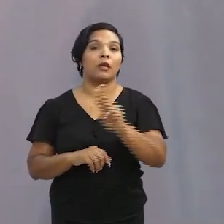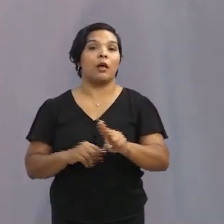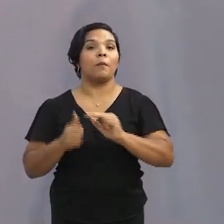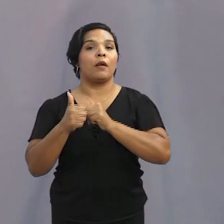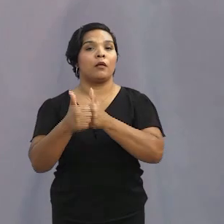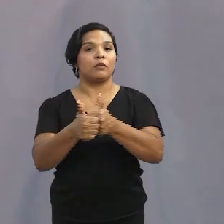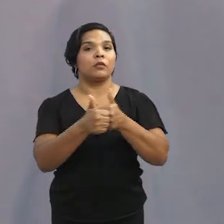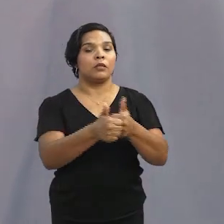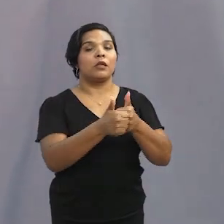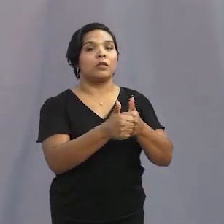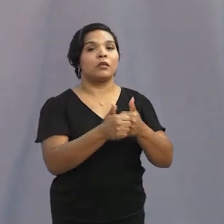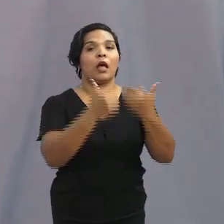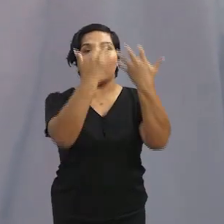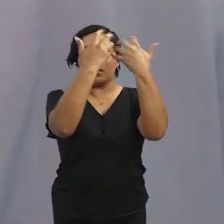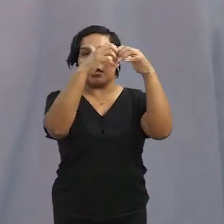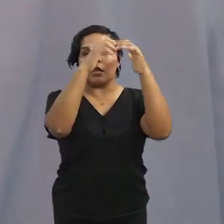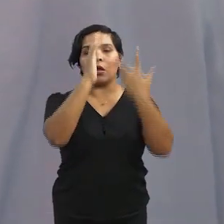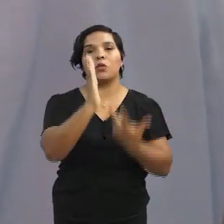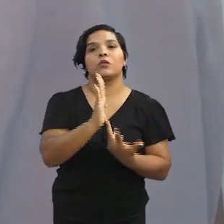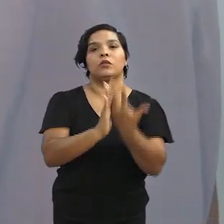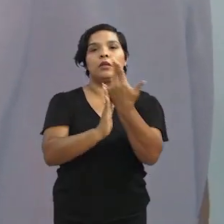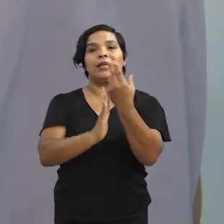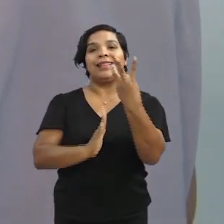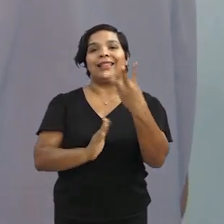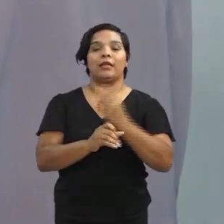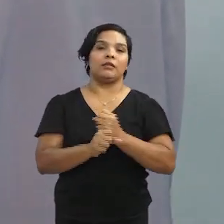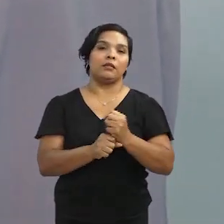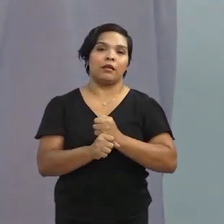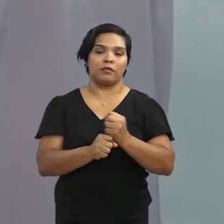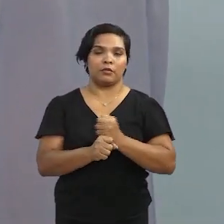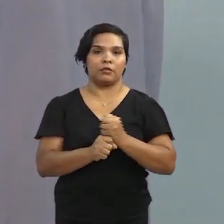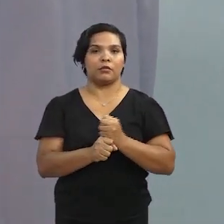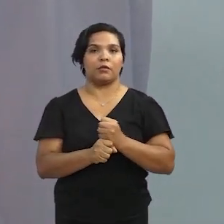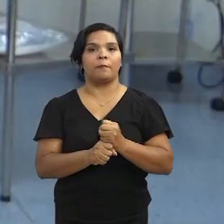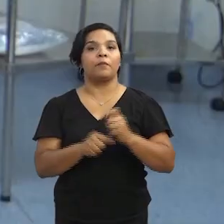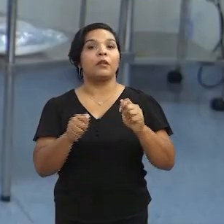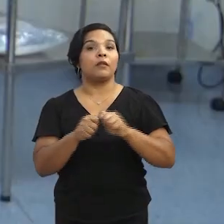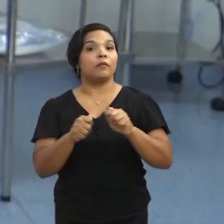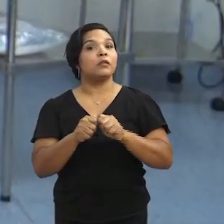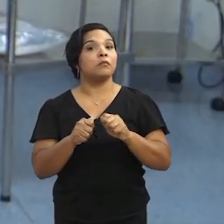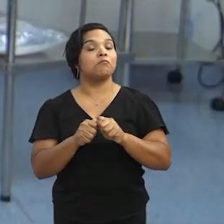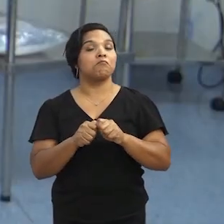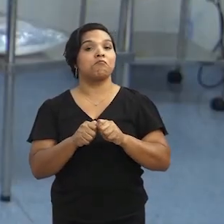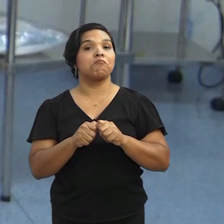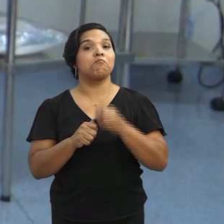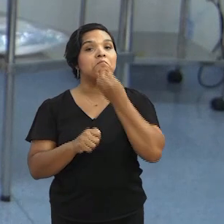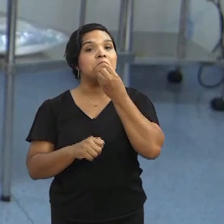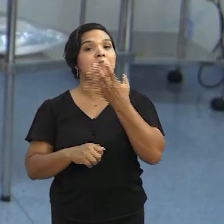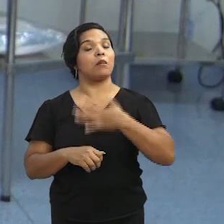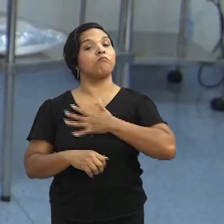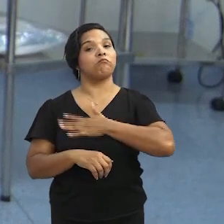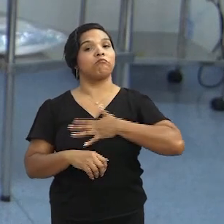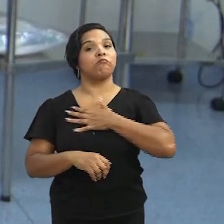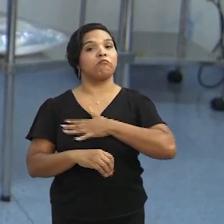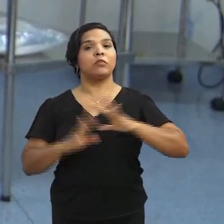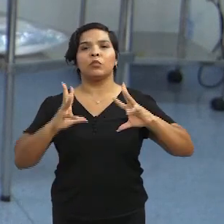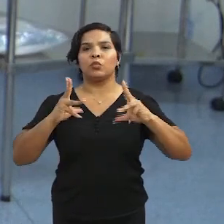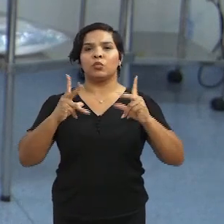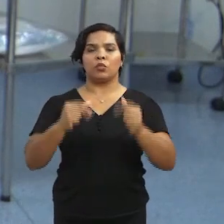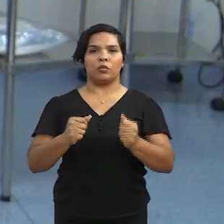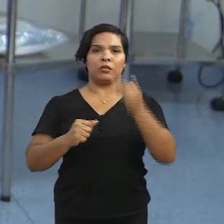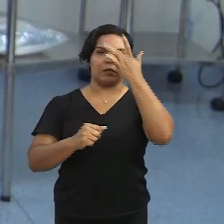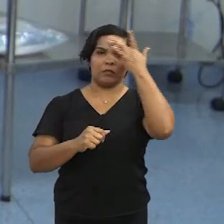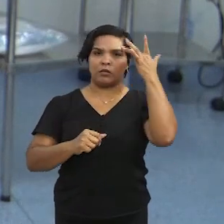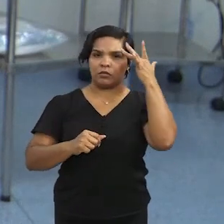sido utilizada para auxiliar neurocirurgias há cerca de três anos. Tivemos resultados bem satisfatórios, né? Em todos os